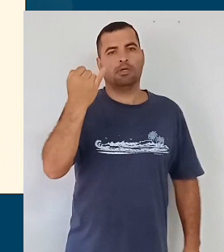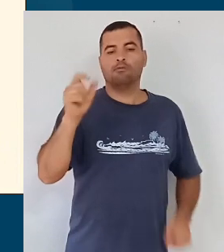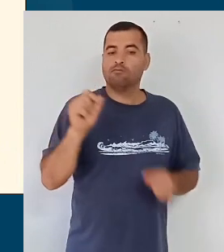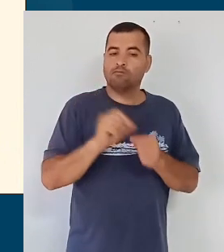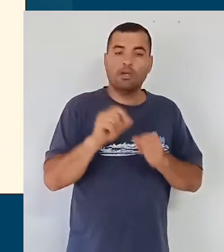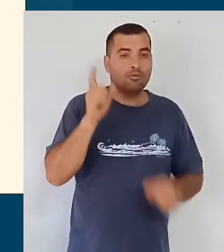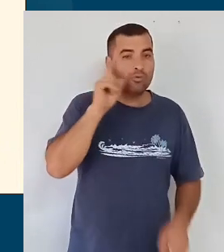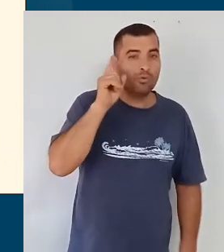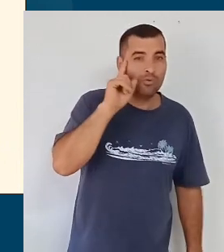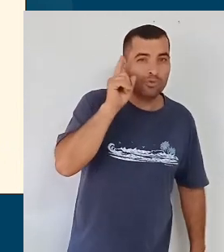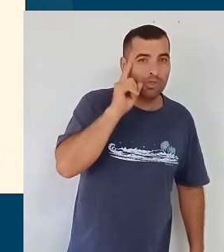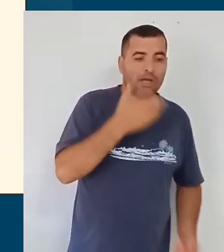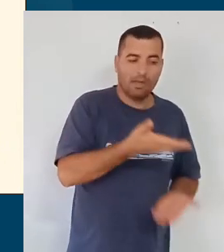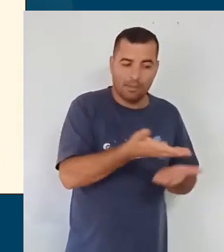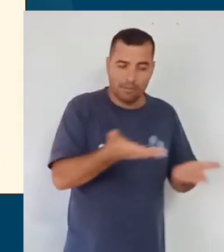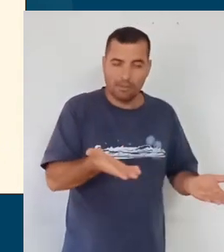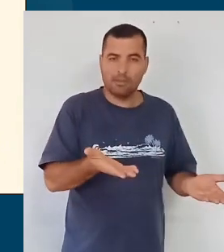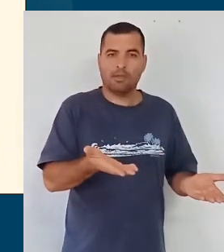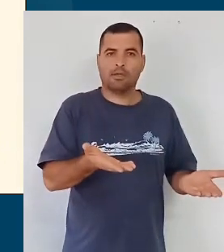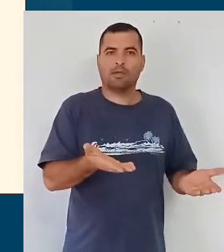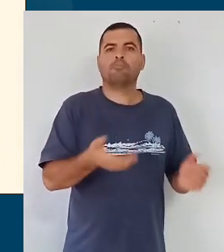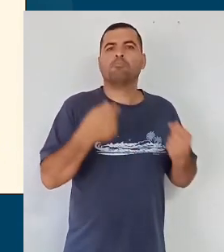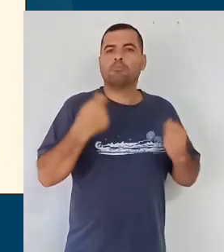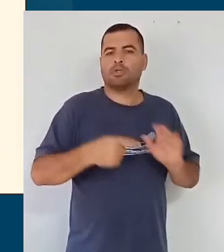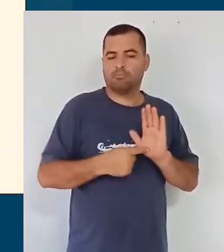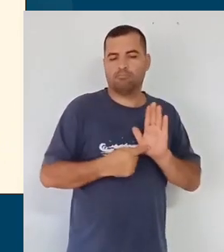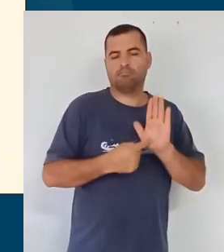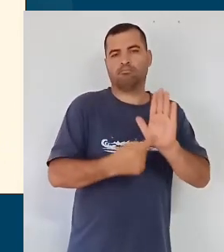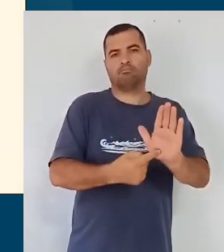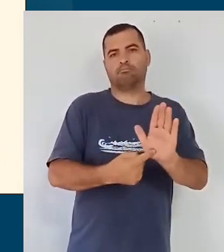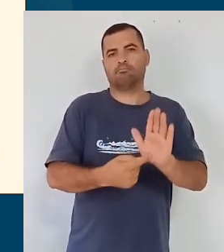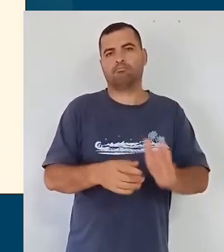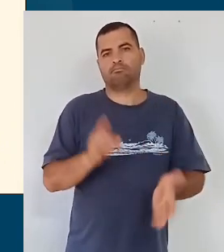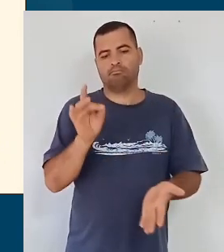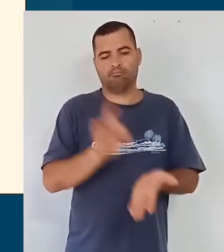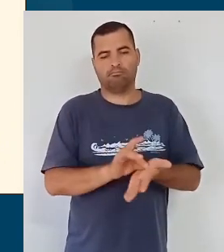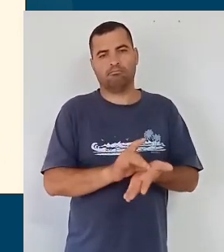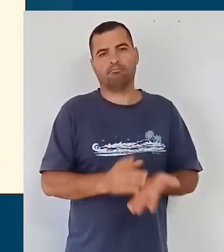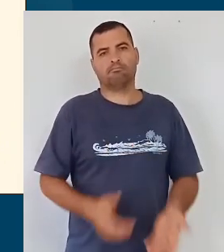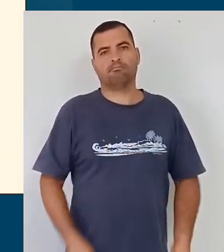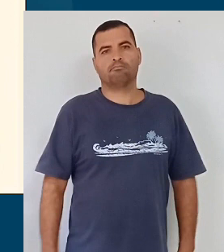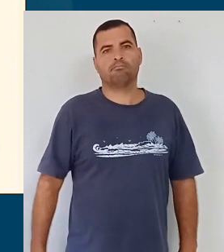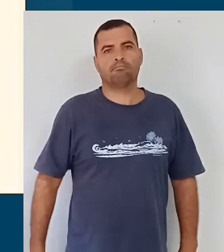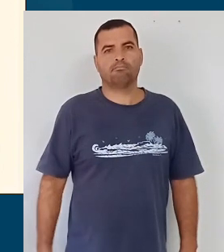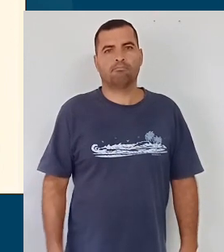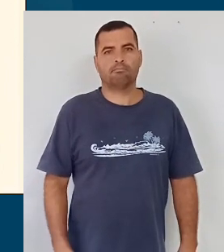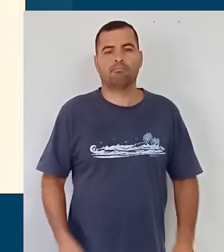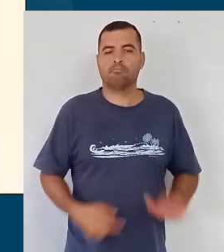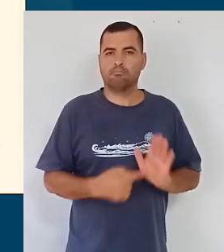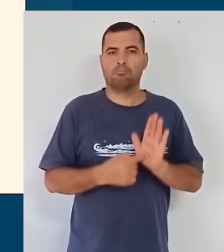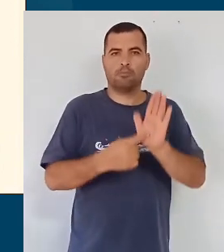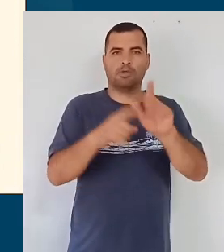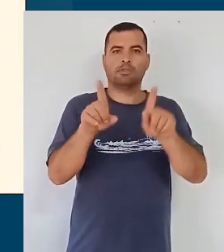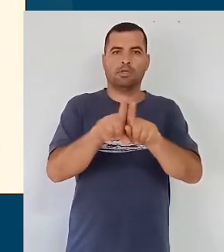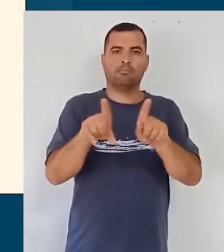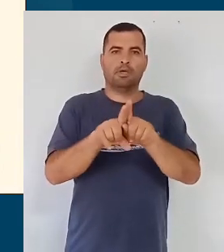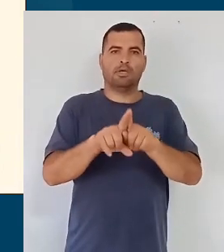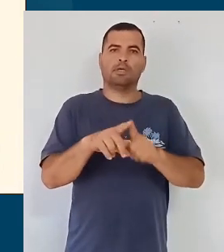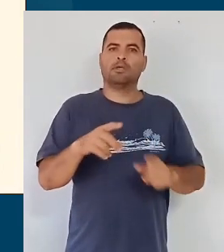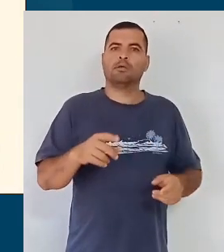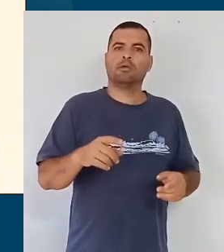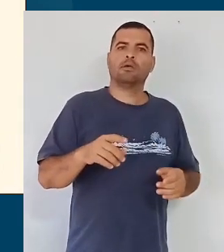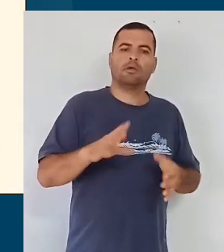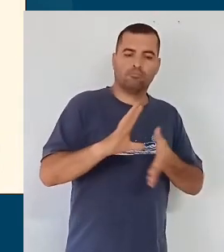fazer do dia a dia da criança, eles devem estar presentes. Eles demonstram e estão